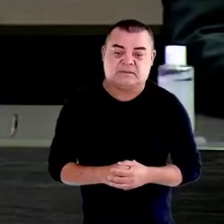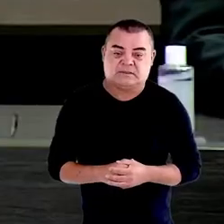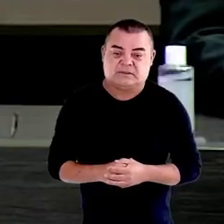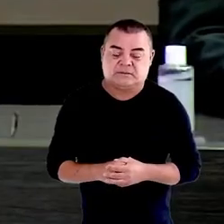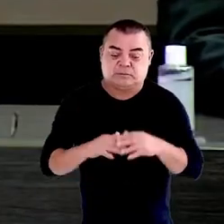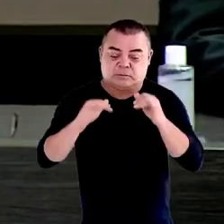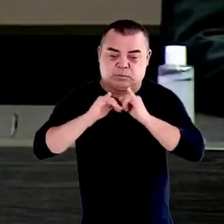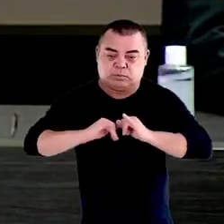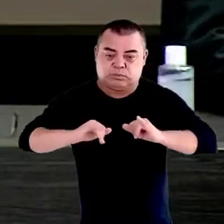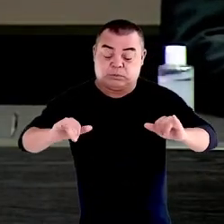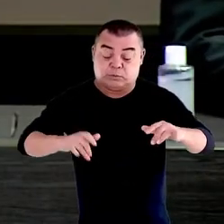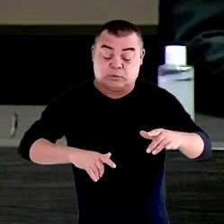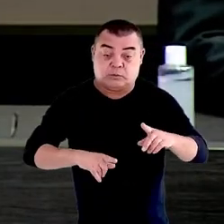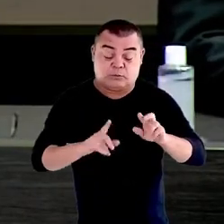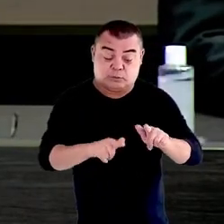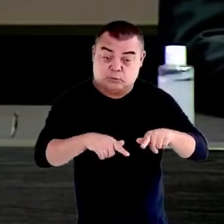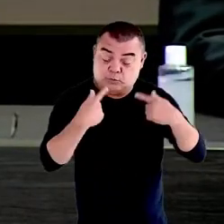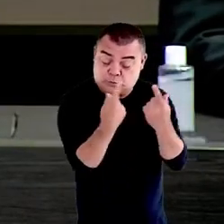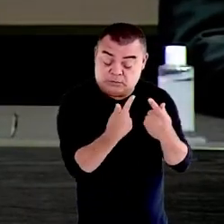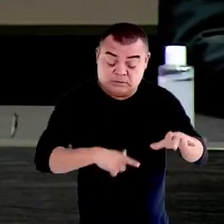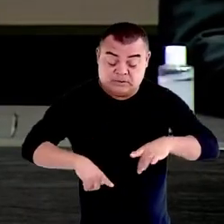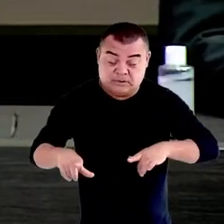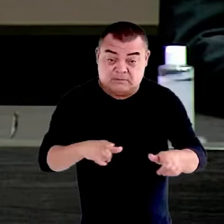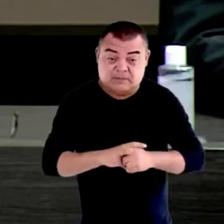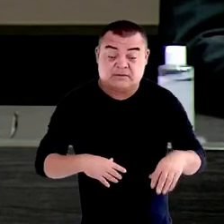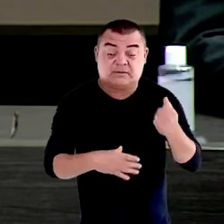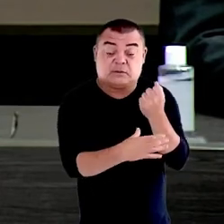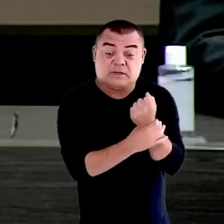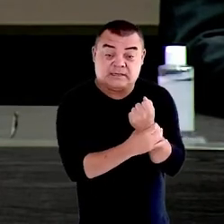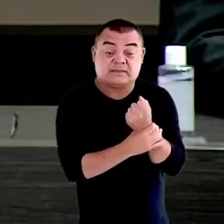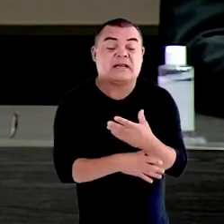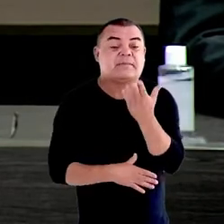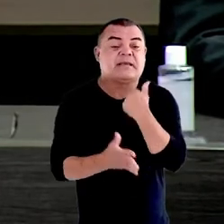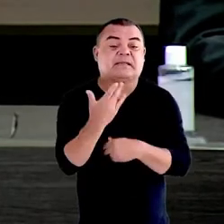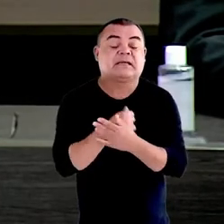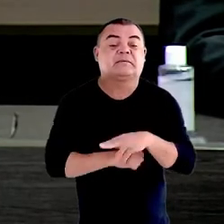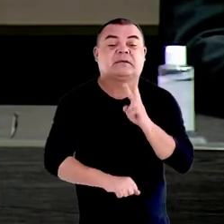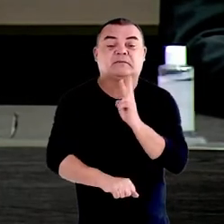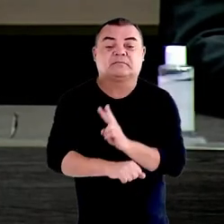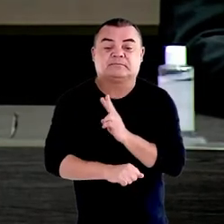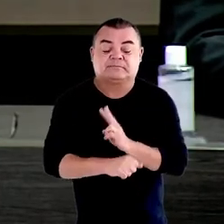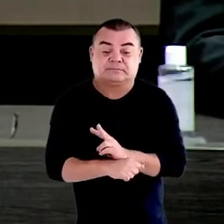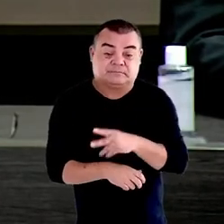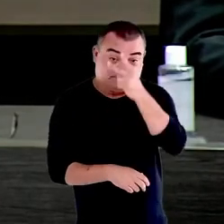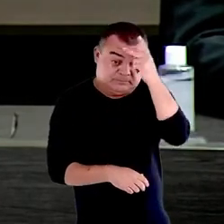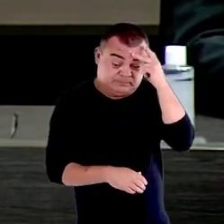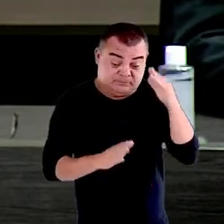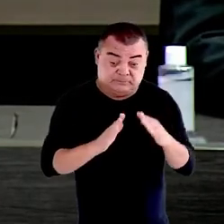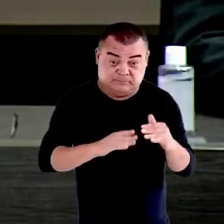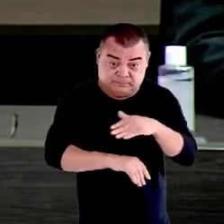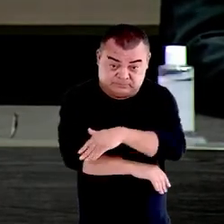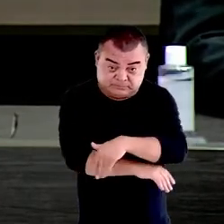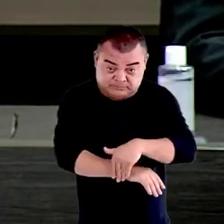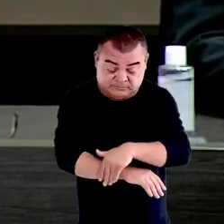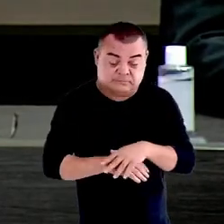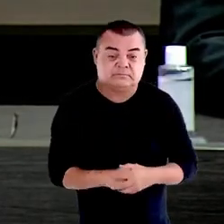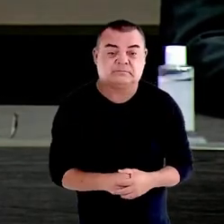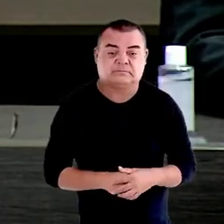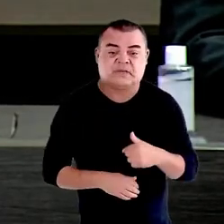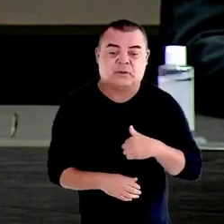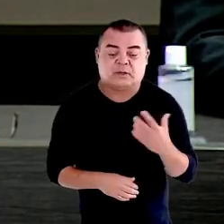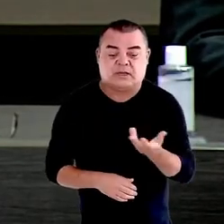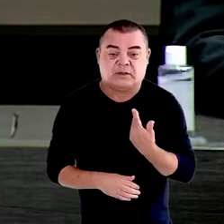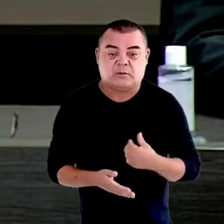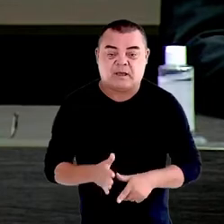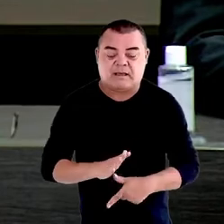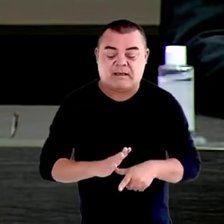que é o Grupo de Trabalho sobre Segurança Alimentar e Defesa das Pessoas em Situação de Rua. Eu quero, antes